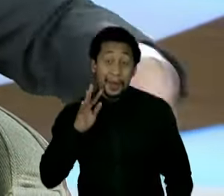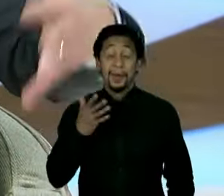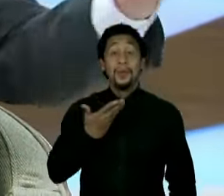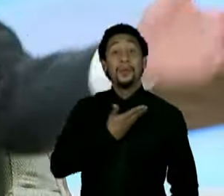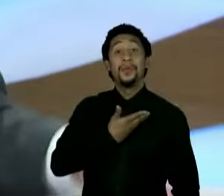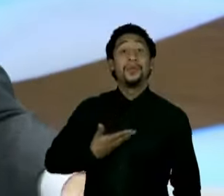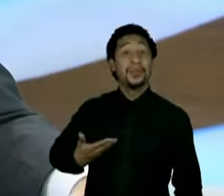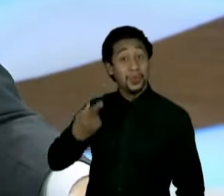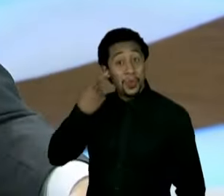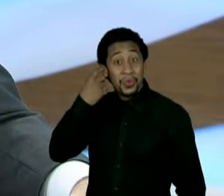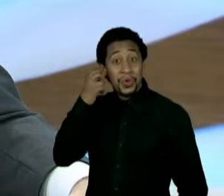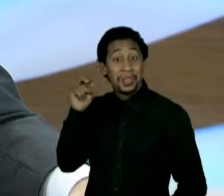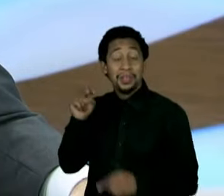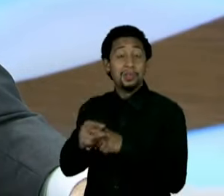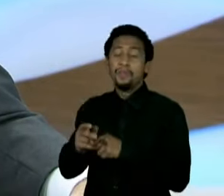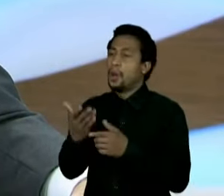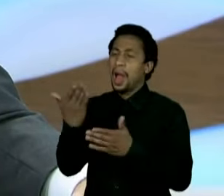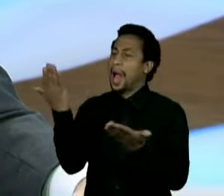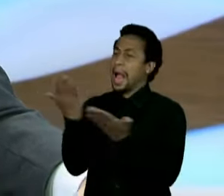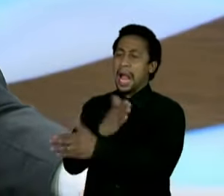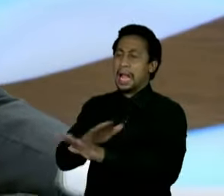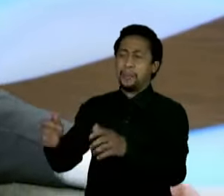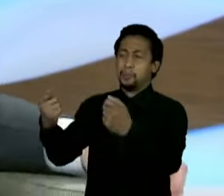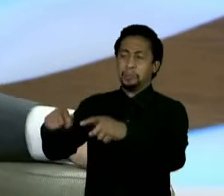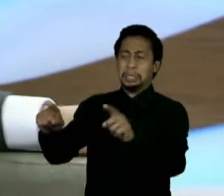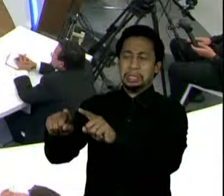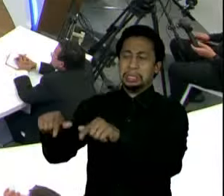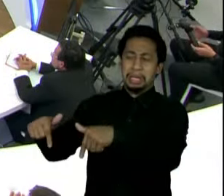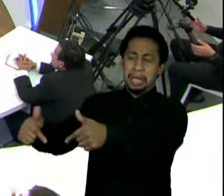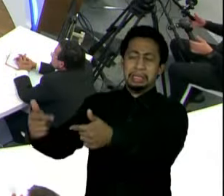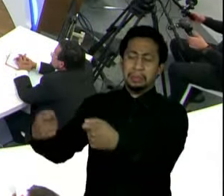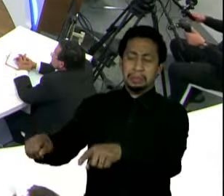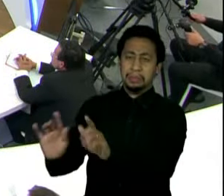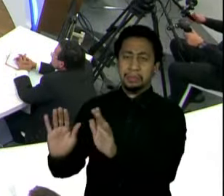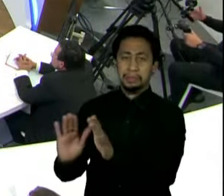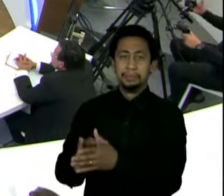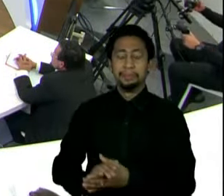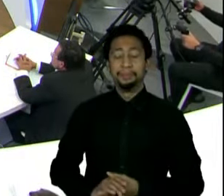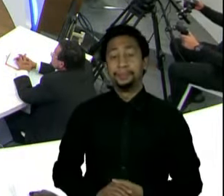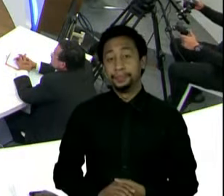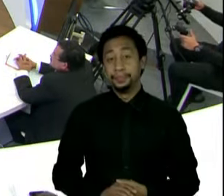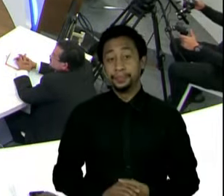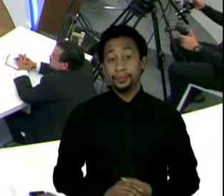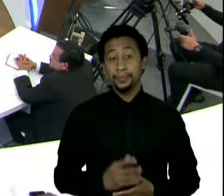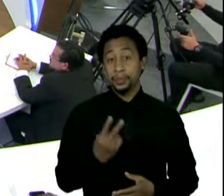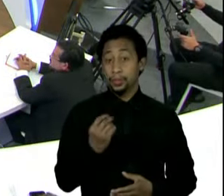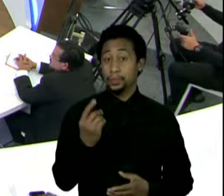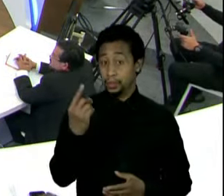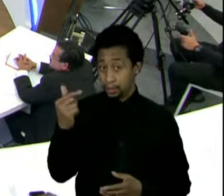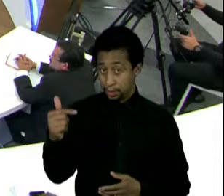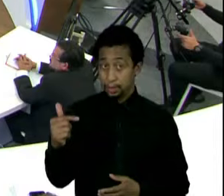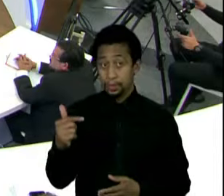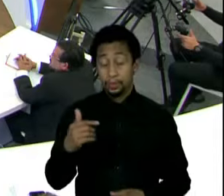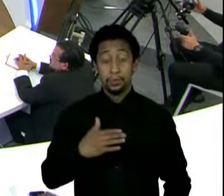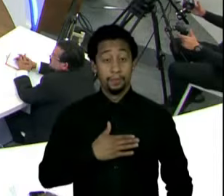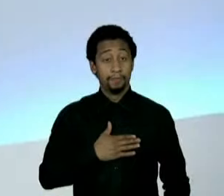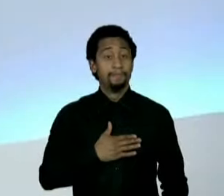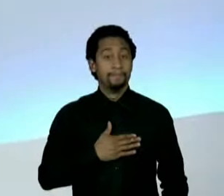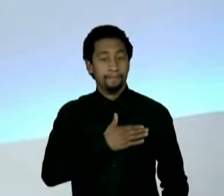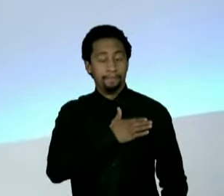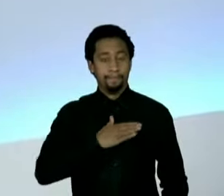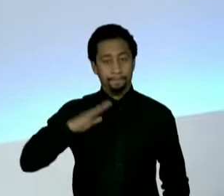extinguiu porque disse que tinha a minha marca, sei lá. O governador, em 2017, se eu não me engano, o então comandante da Rota,